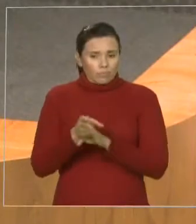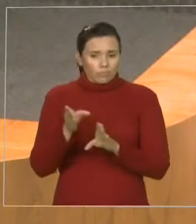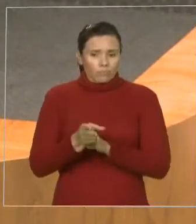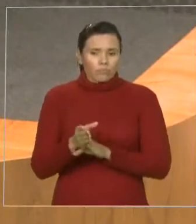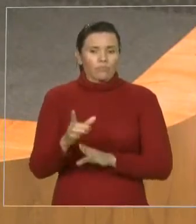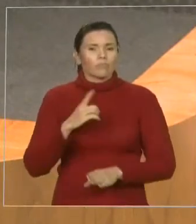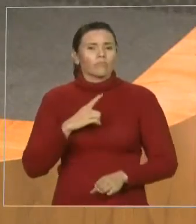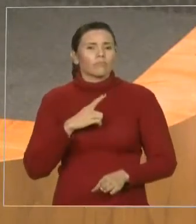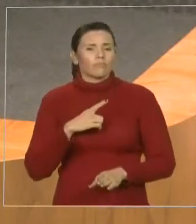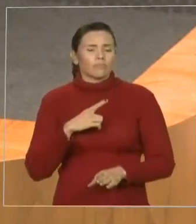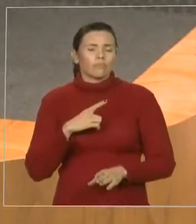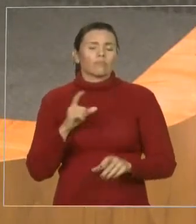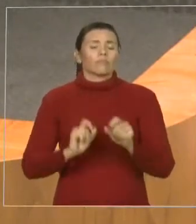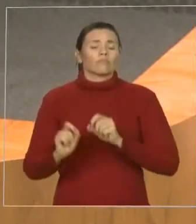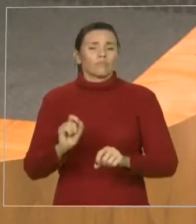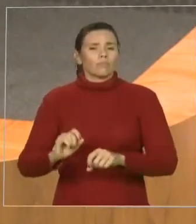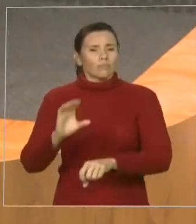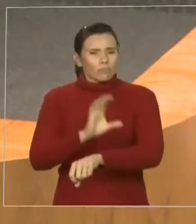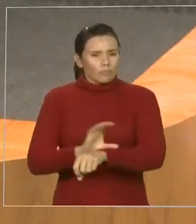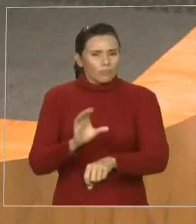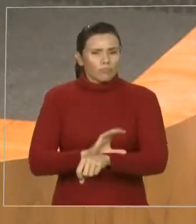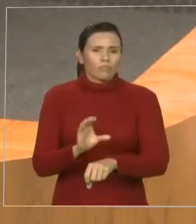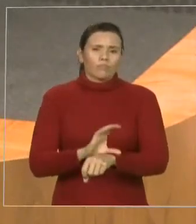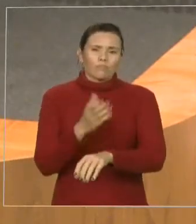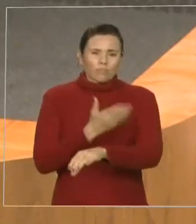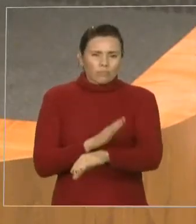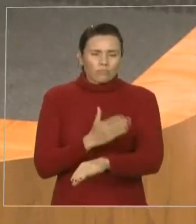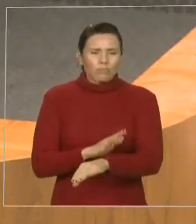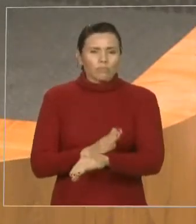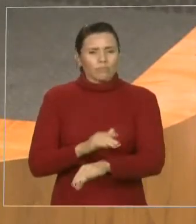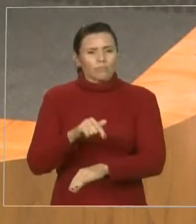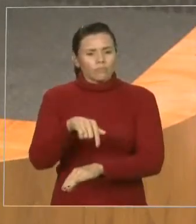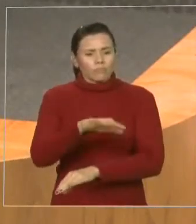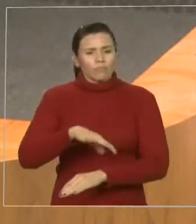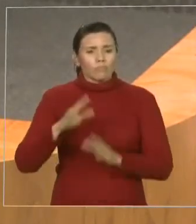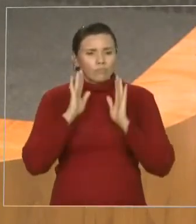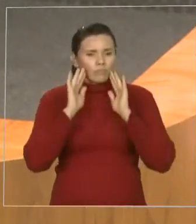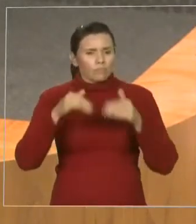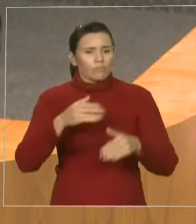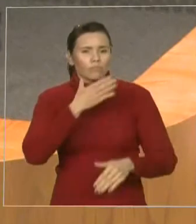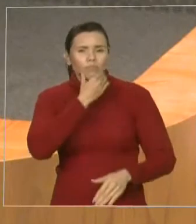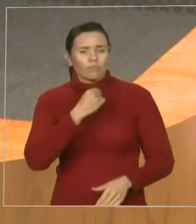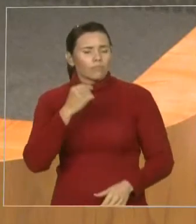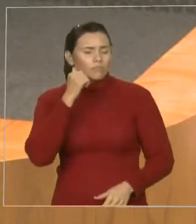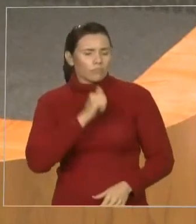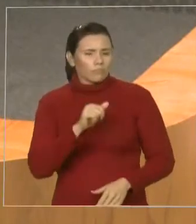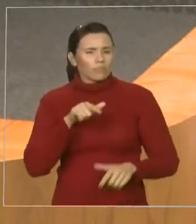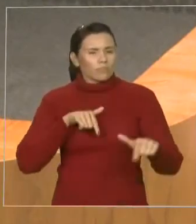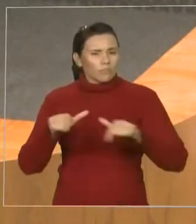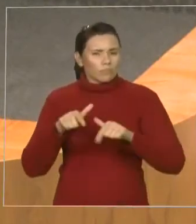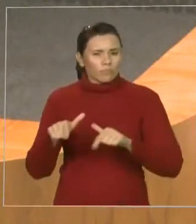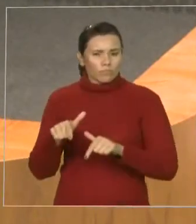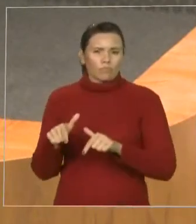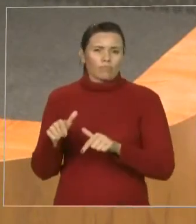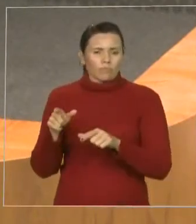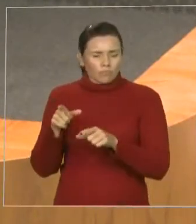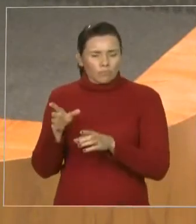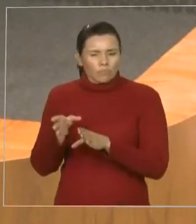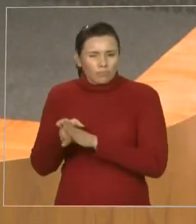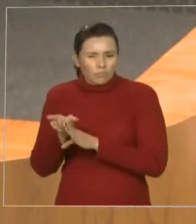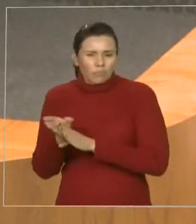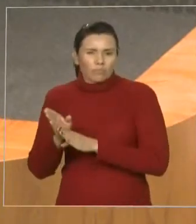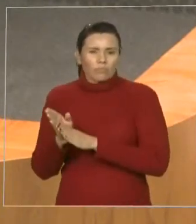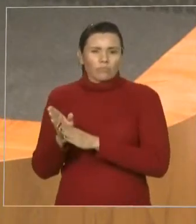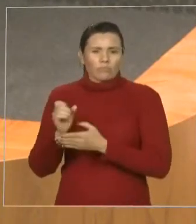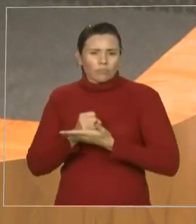continuada desses homens e mulheres e, assim, a garantia de direito às nossas crianças e adolescentes. Eu quero até